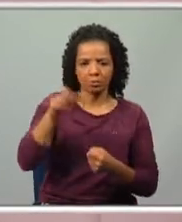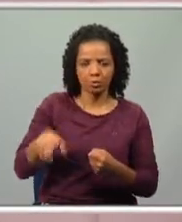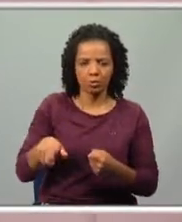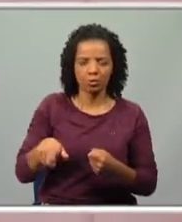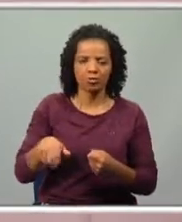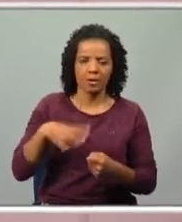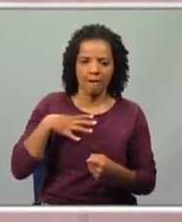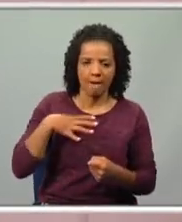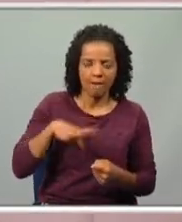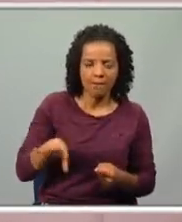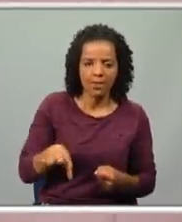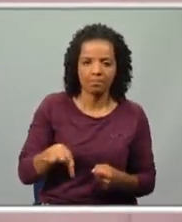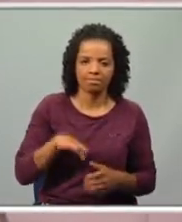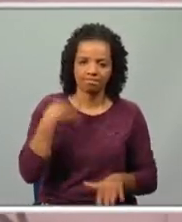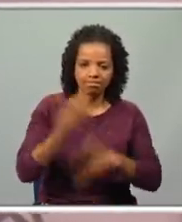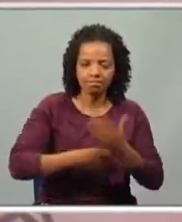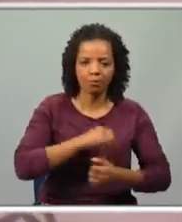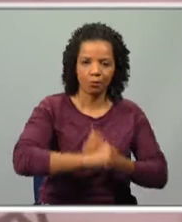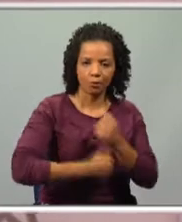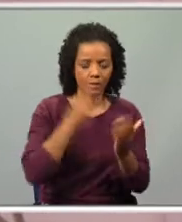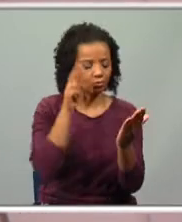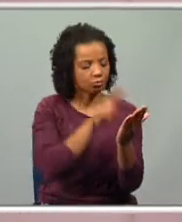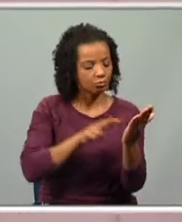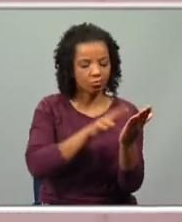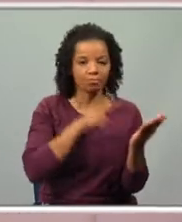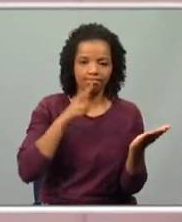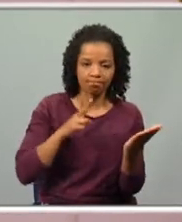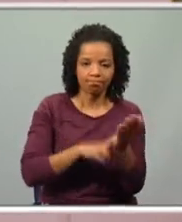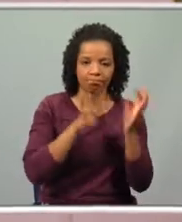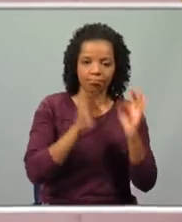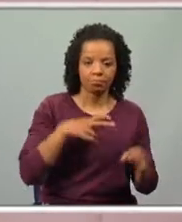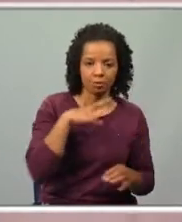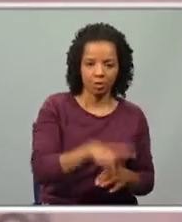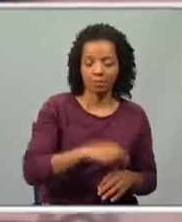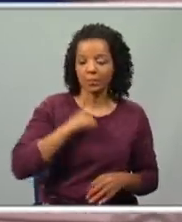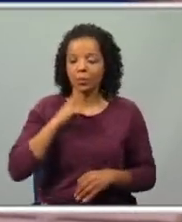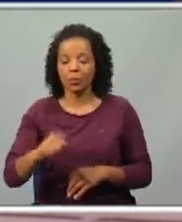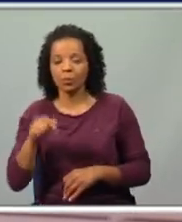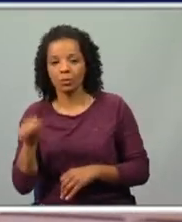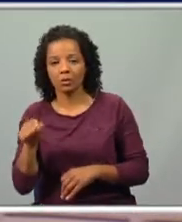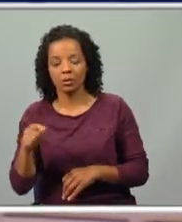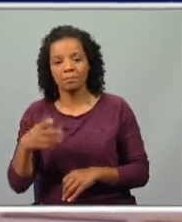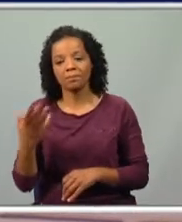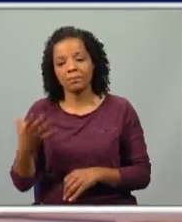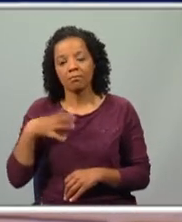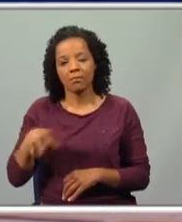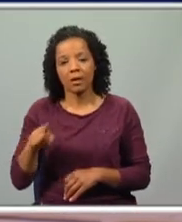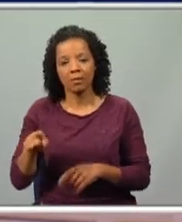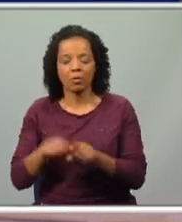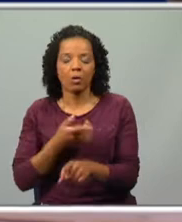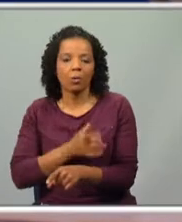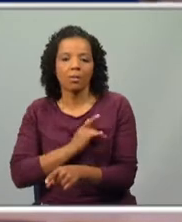aqueles que pretendiam dinamizar o movimento literário do realismo em Portugal, contra os que protagonizavam o